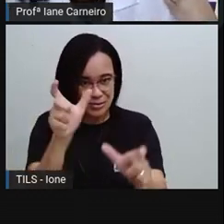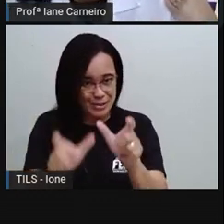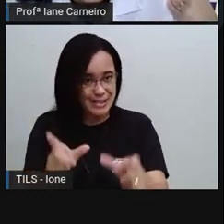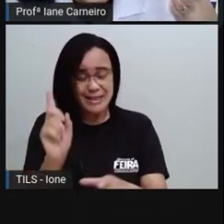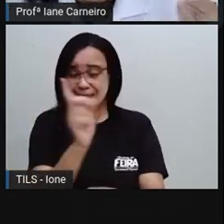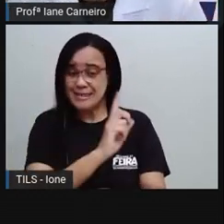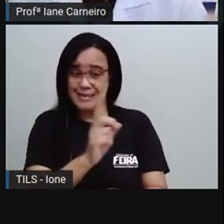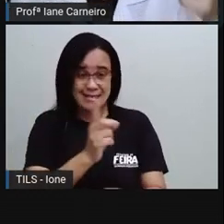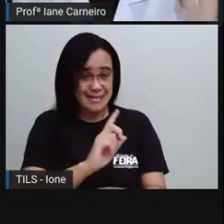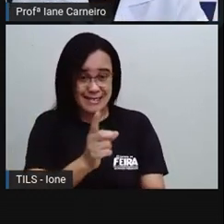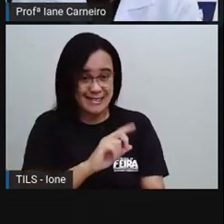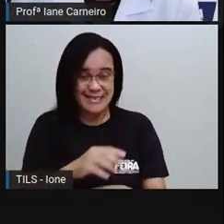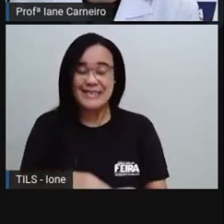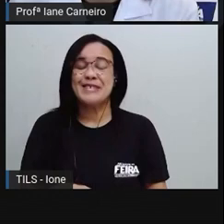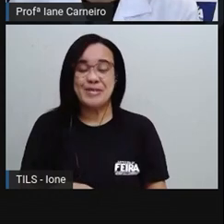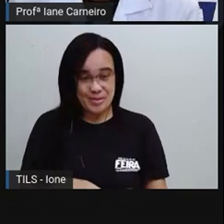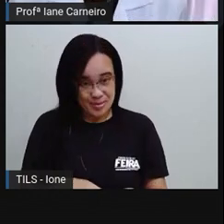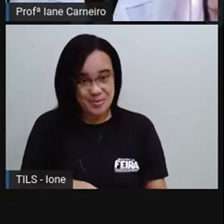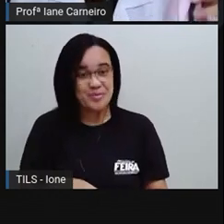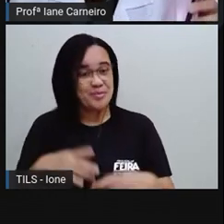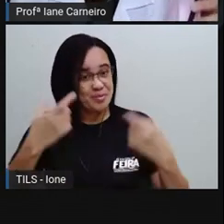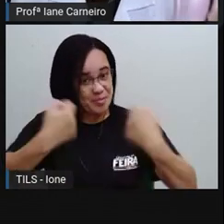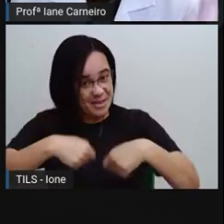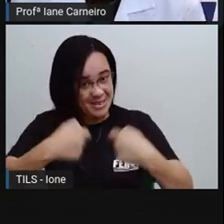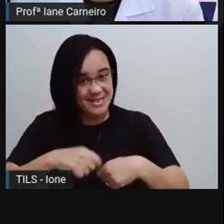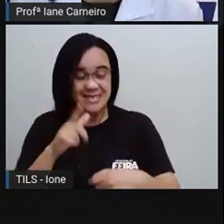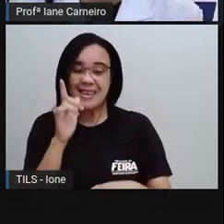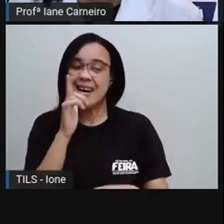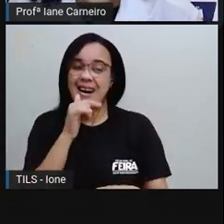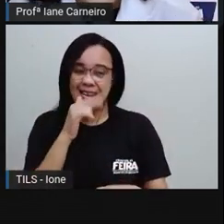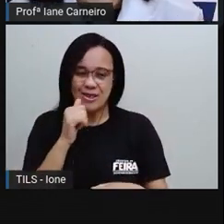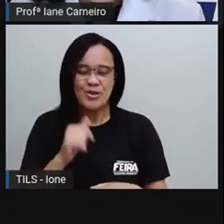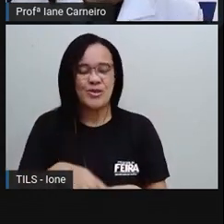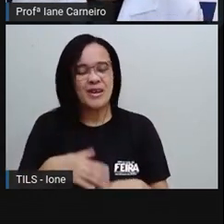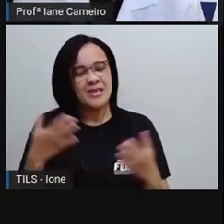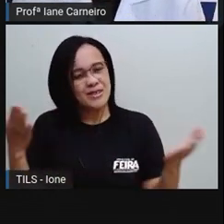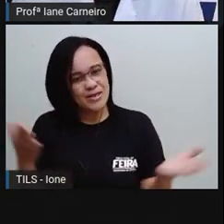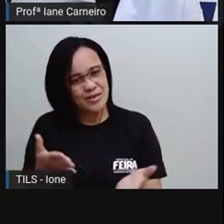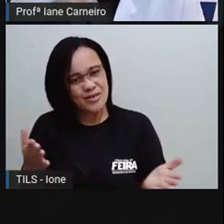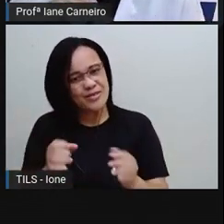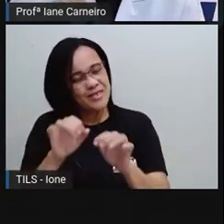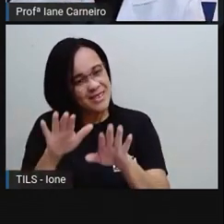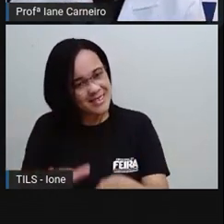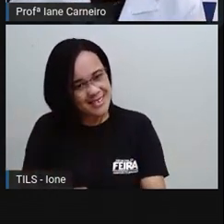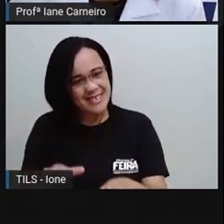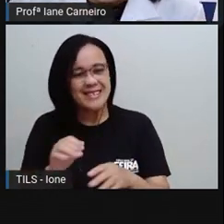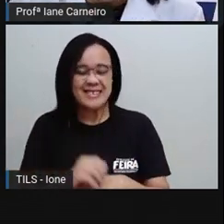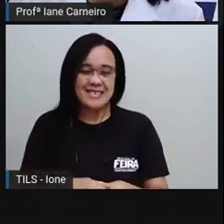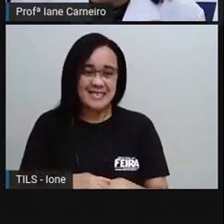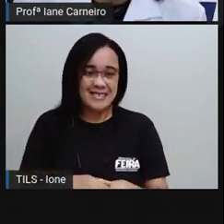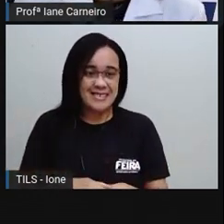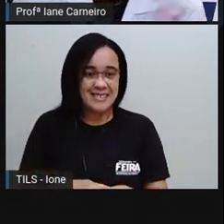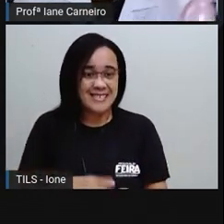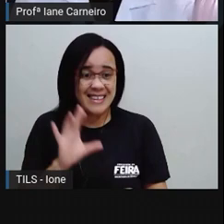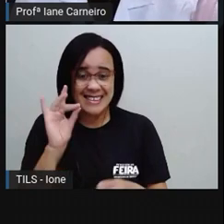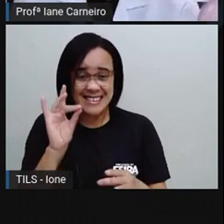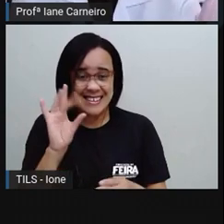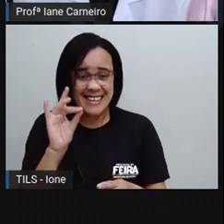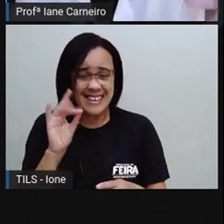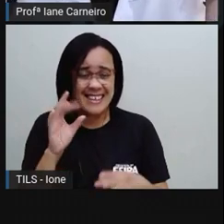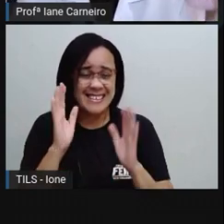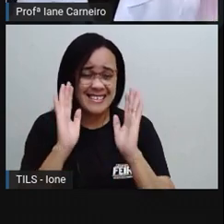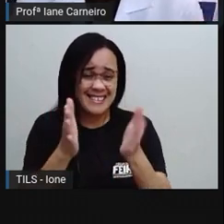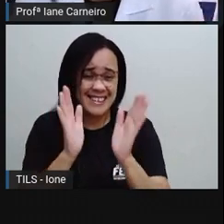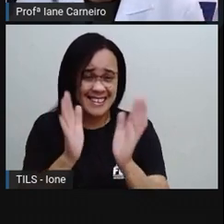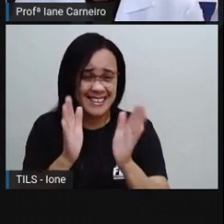gente não é cacto, a gente tem que beber água. E eu vou ficando por aqui, que já me deu foi sede nessa aula,